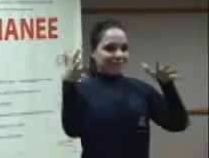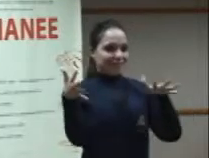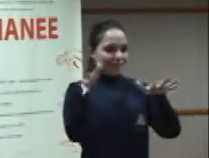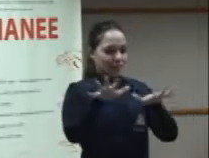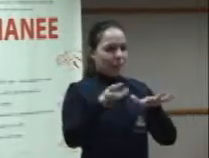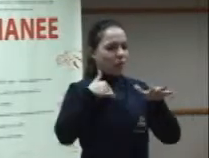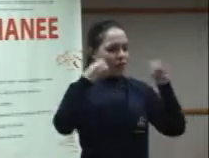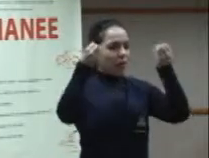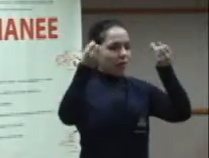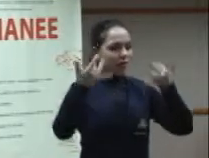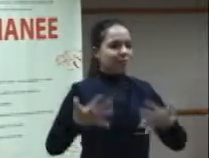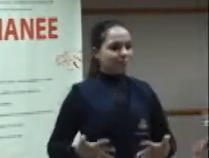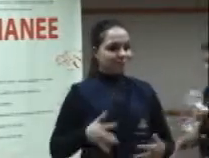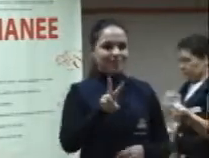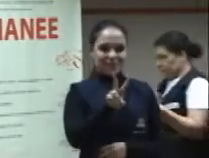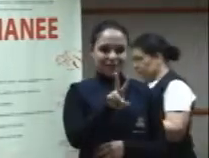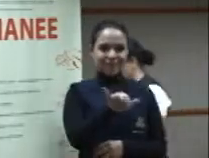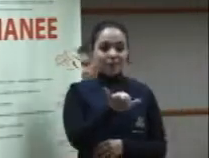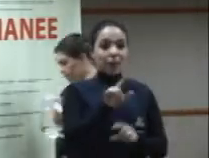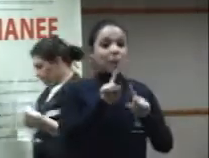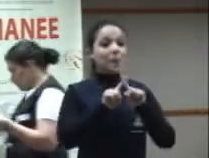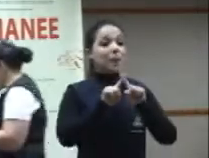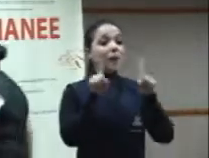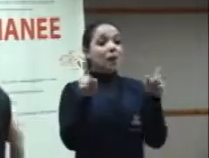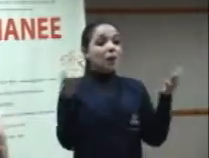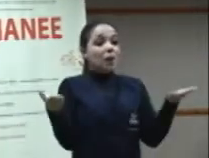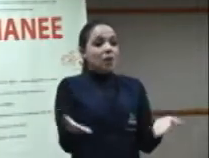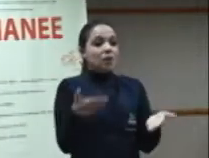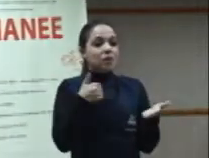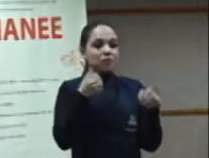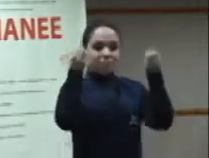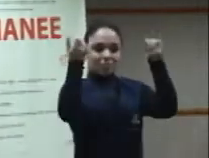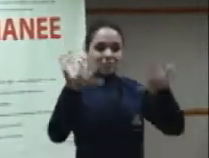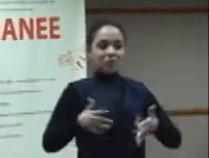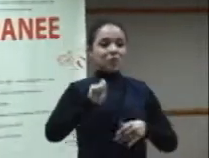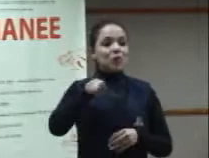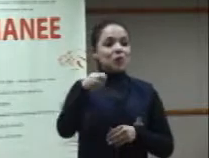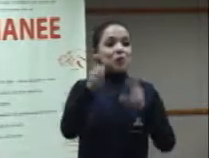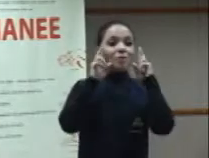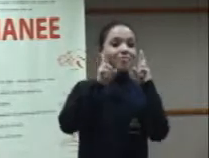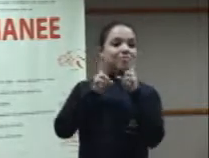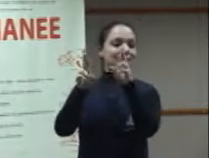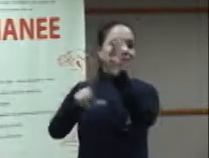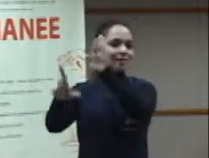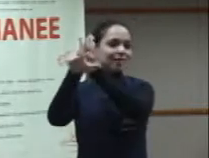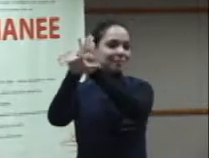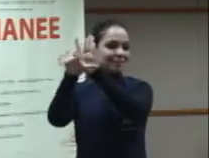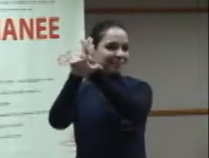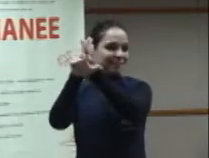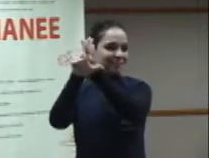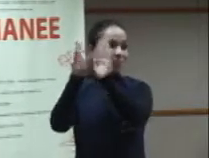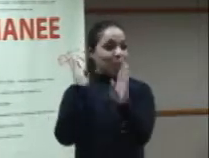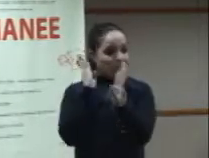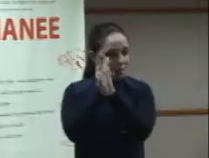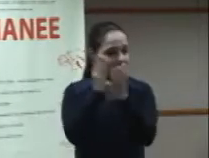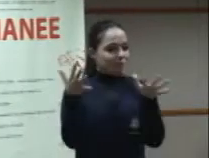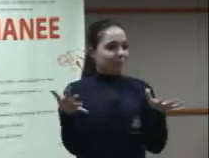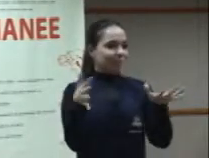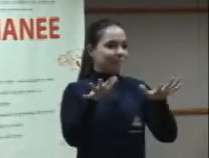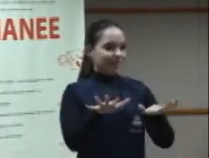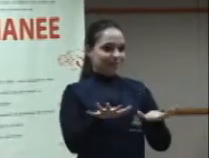bilingüe. Então, nós estamos respondendo hoje à lei e, por isso, da inclusão. E, como eu trabalho com